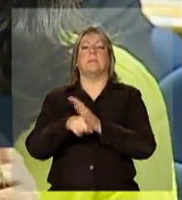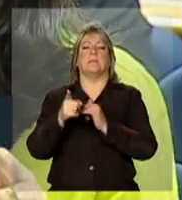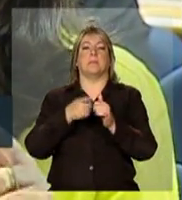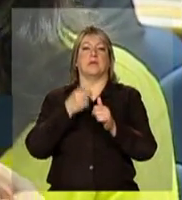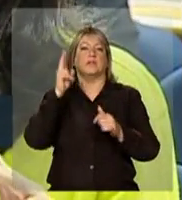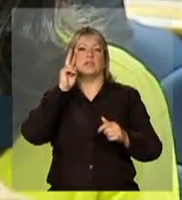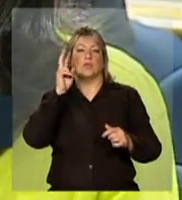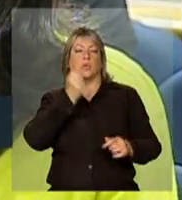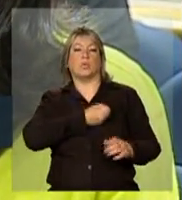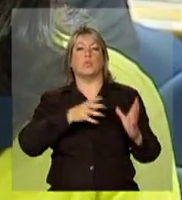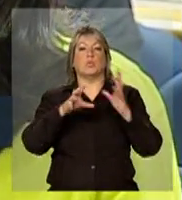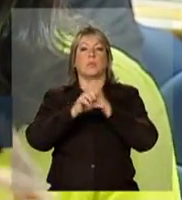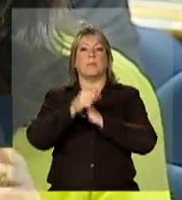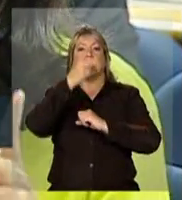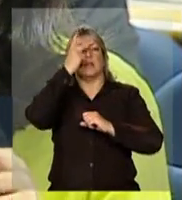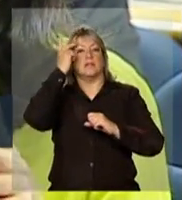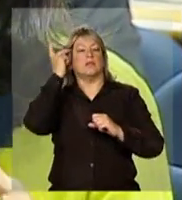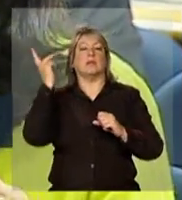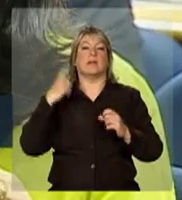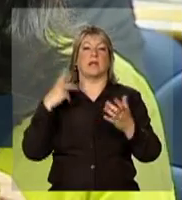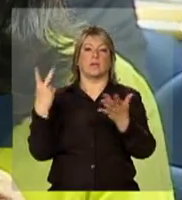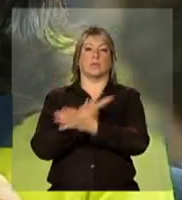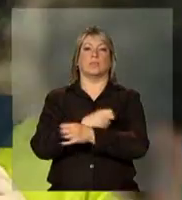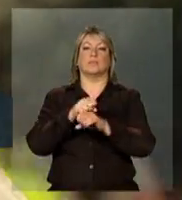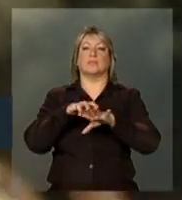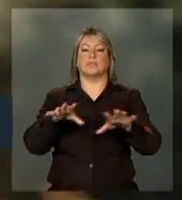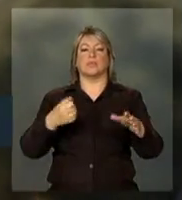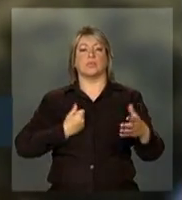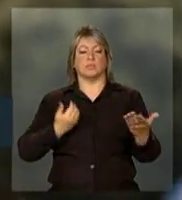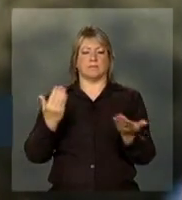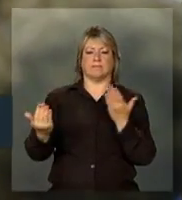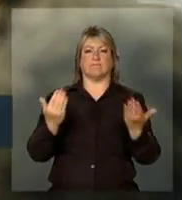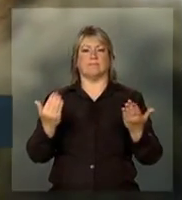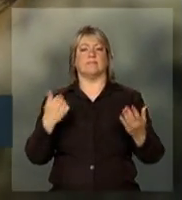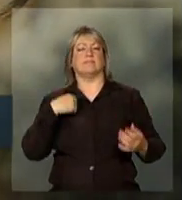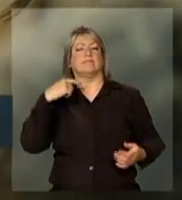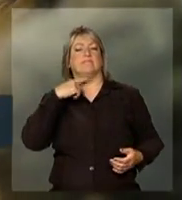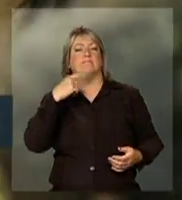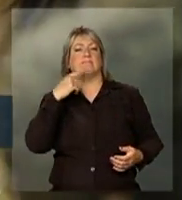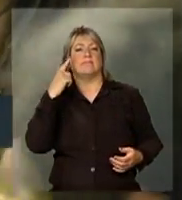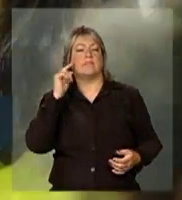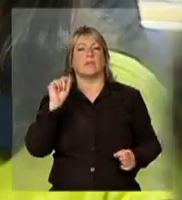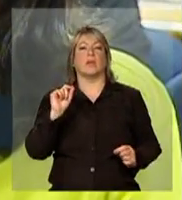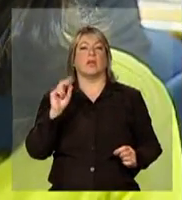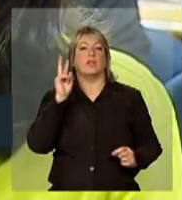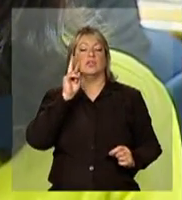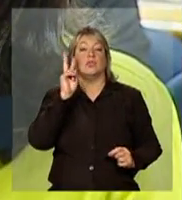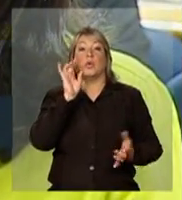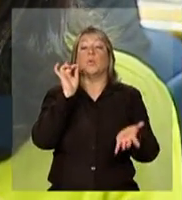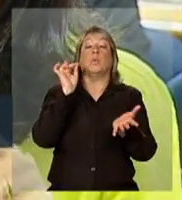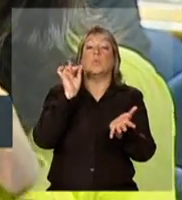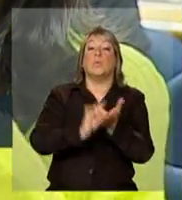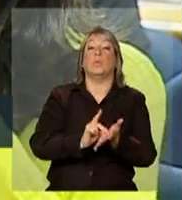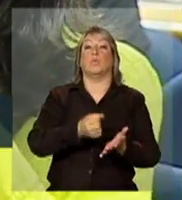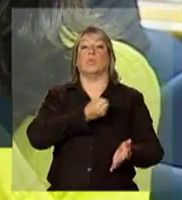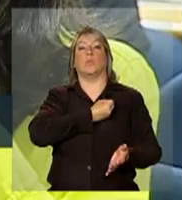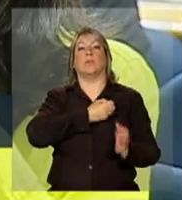contaminados no Brasil. Os números divergem um pouquinho. eu estou na dúvida do que é estimativa e do que é número real.